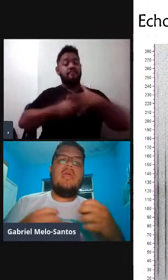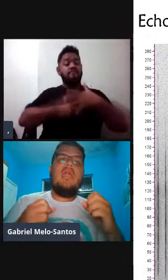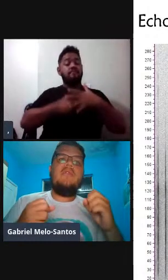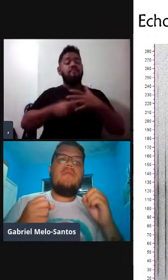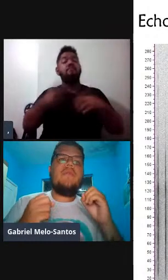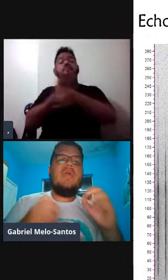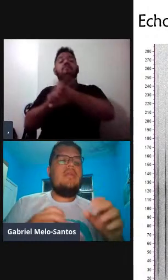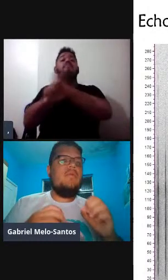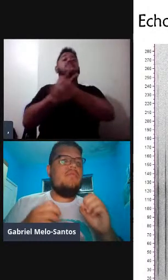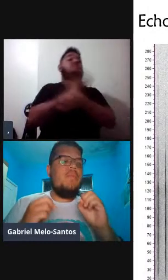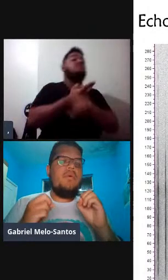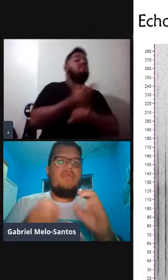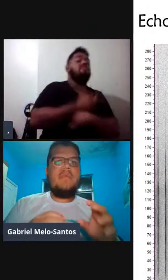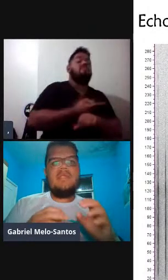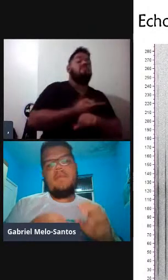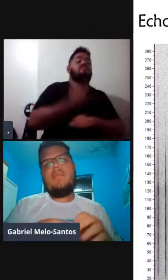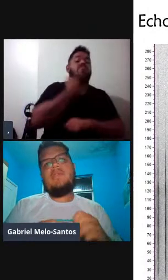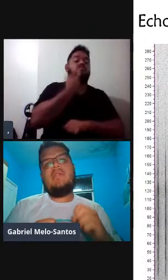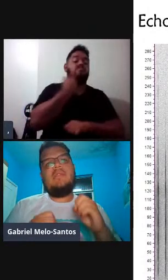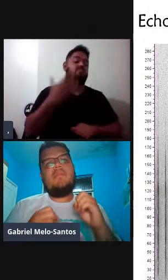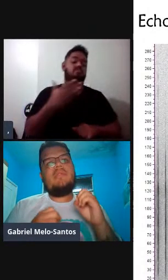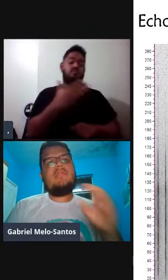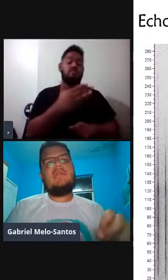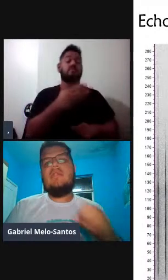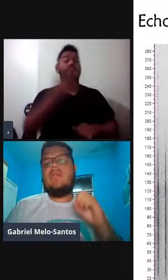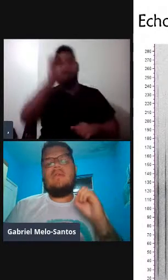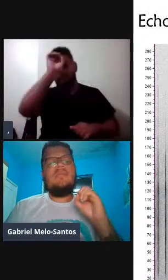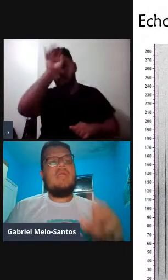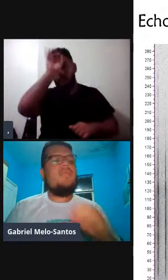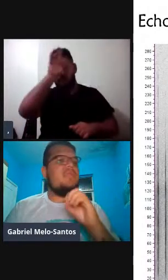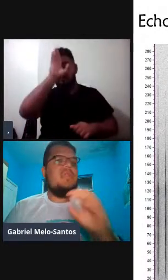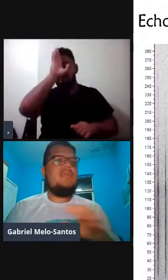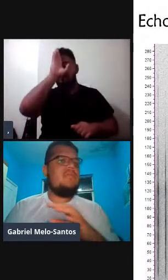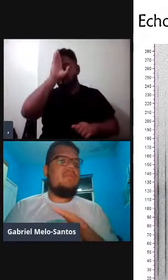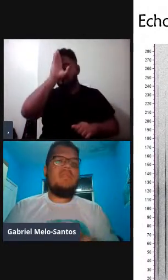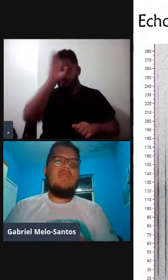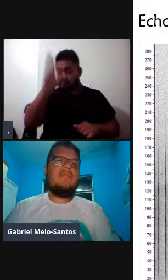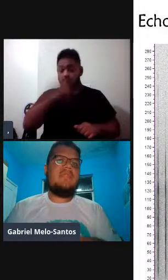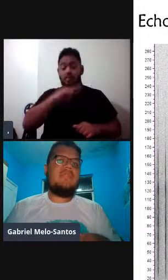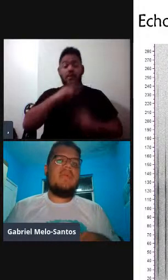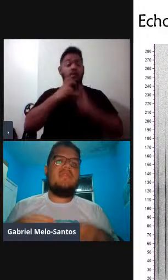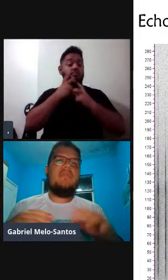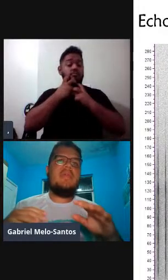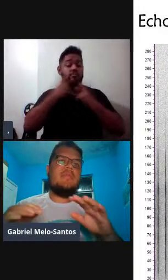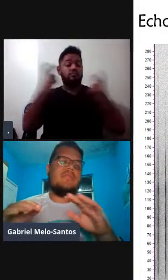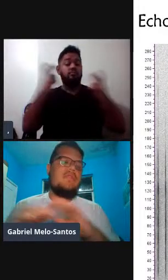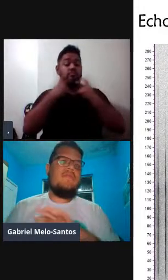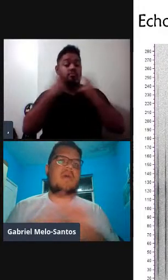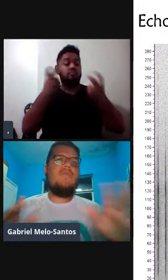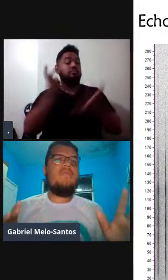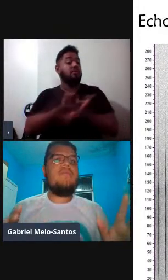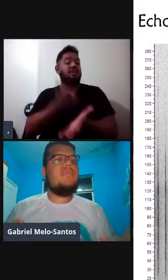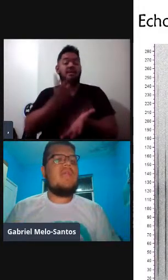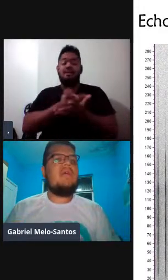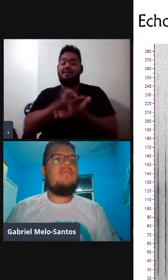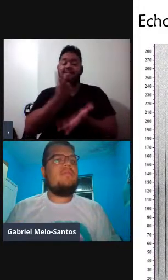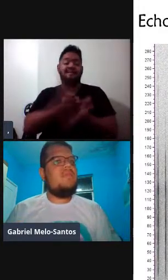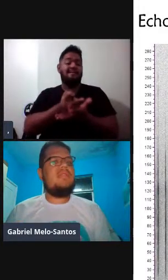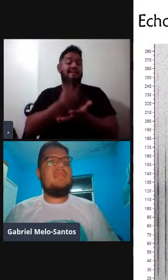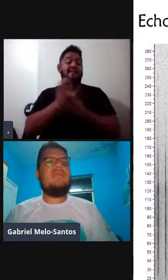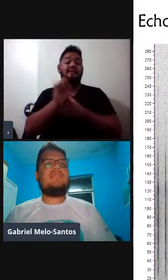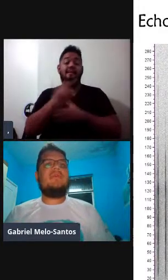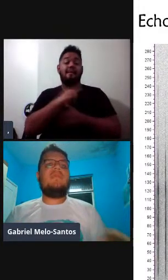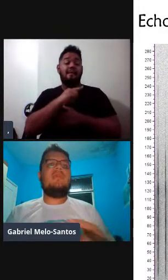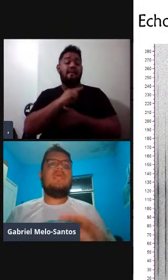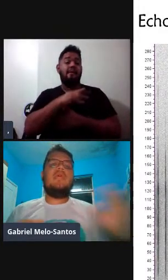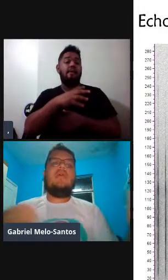Então, eles vão ficar... Os botos, principalmente, eles emitem esse clique o tempo inteiro, o tempo inteiro, vocês imaginem, porque se tiver algum obstáculo no